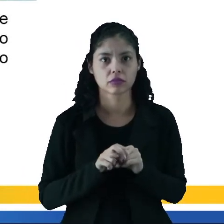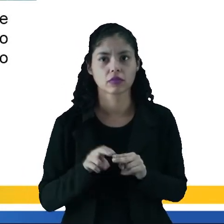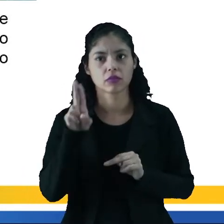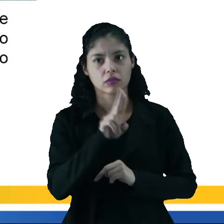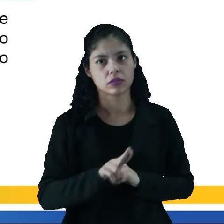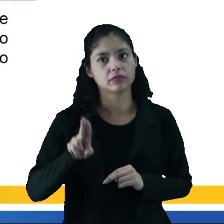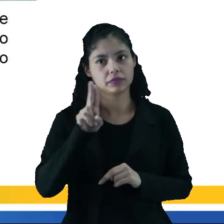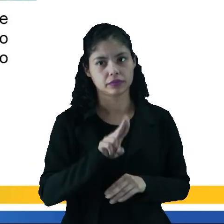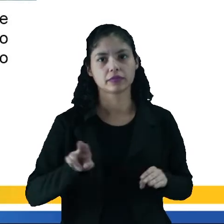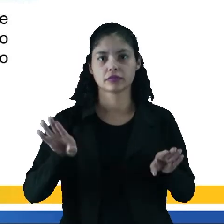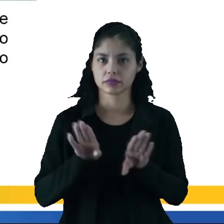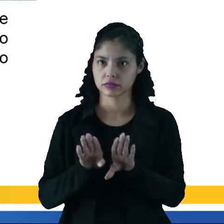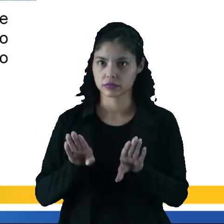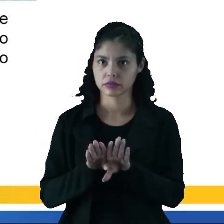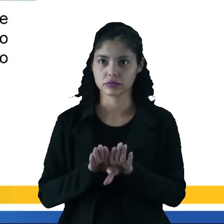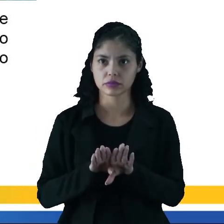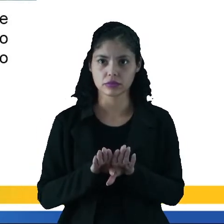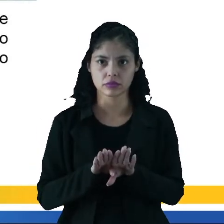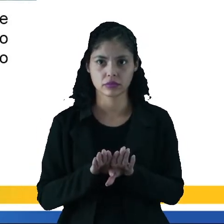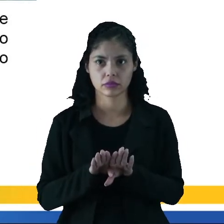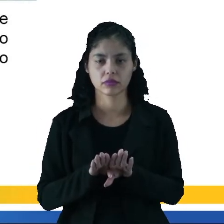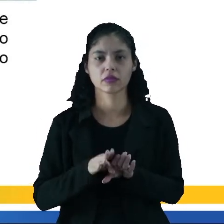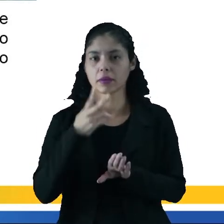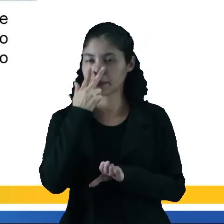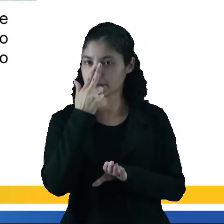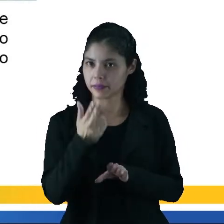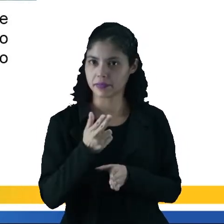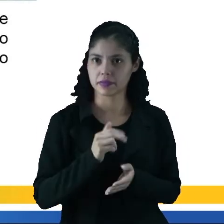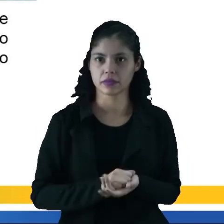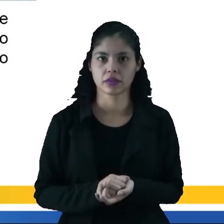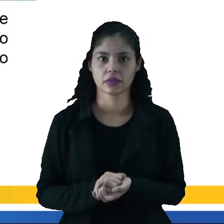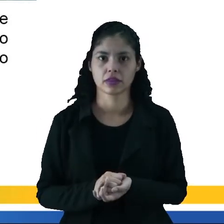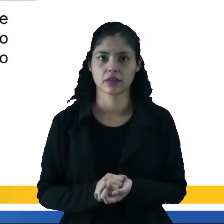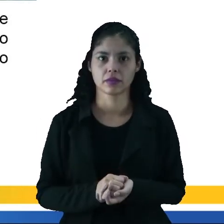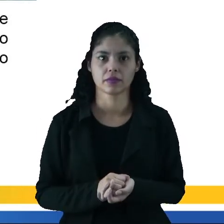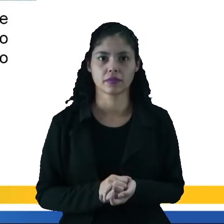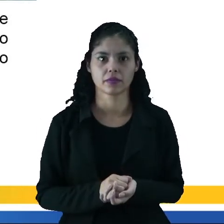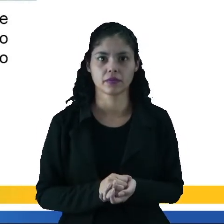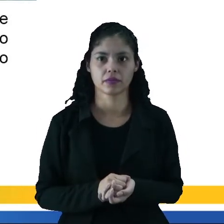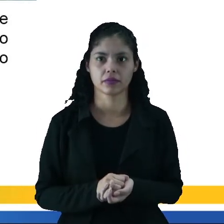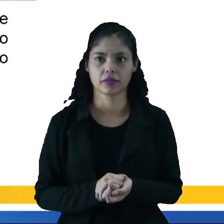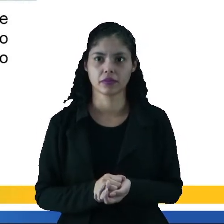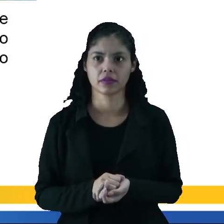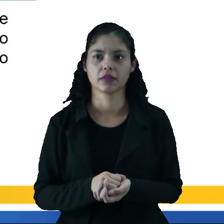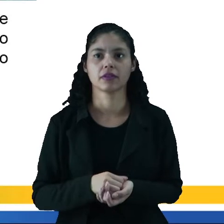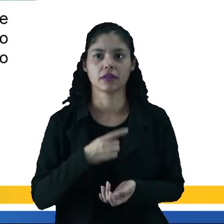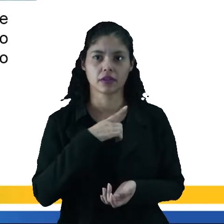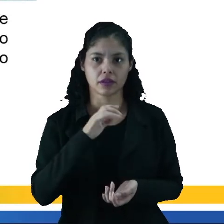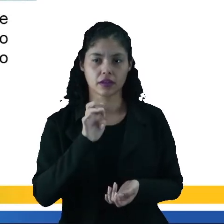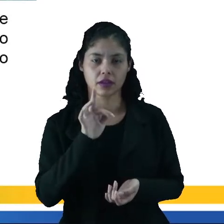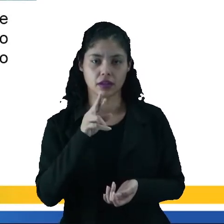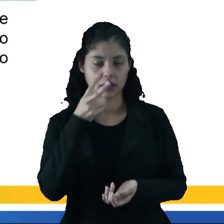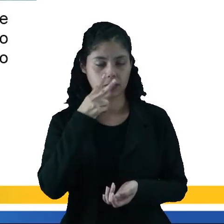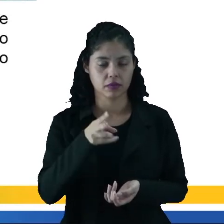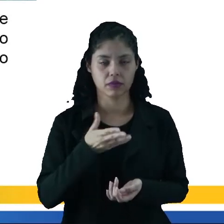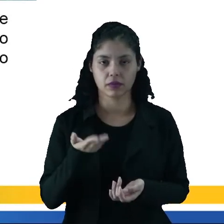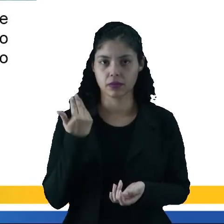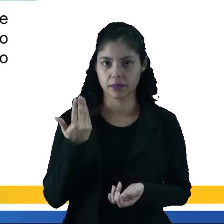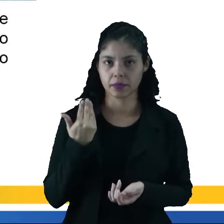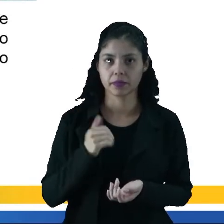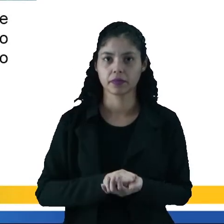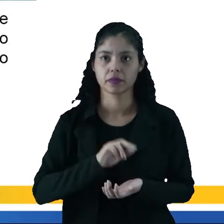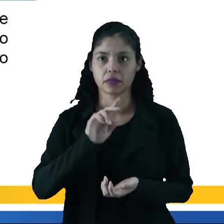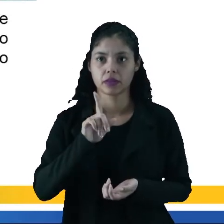são usados também esses equipamentos que parecem, digamos assim, as hélices do que nós vimos há pouco